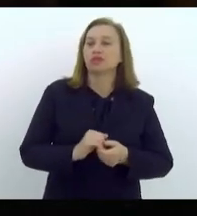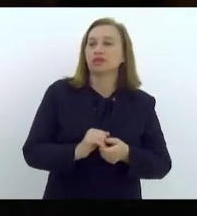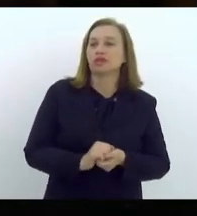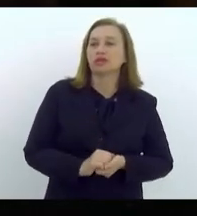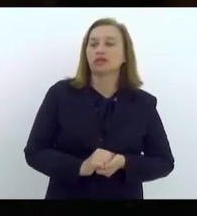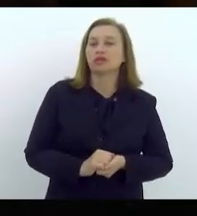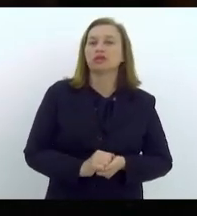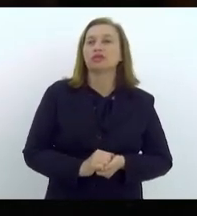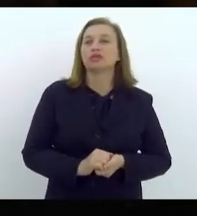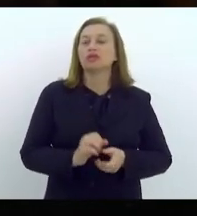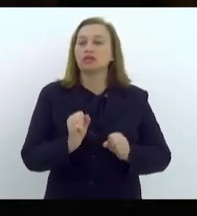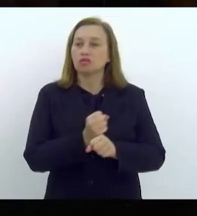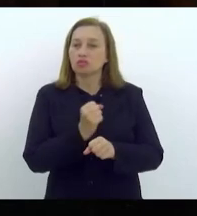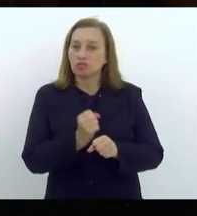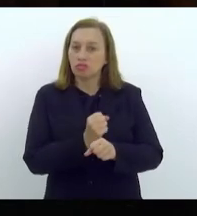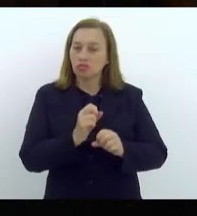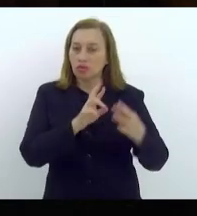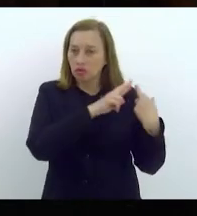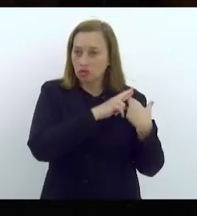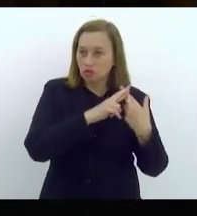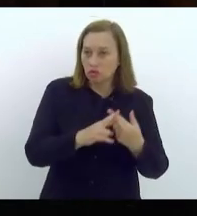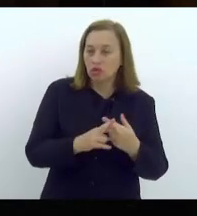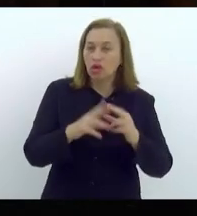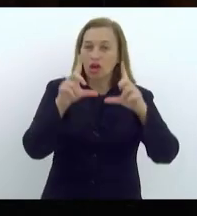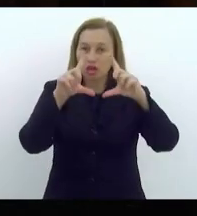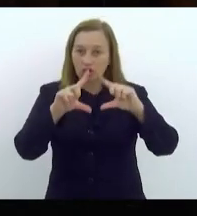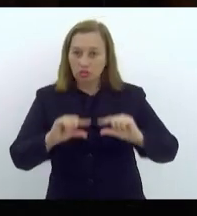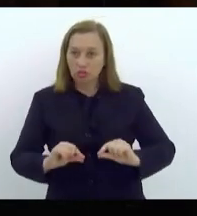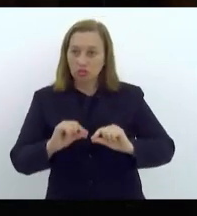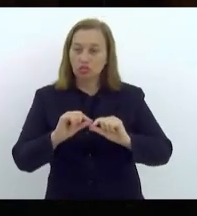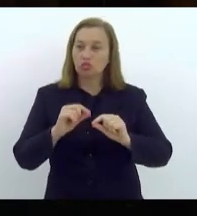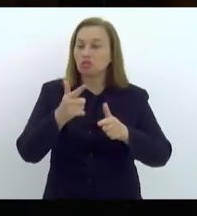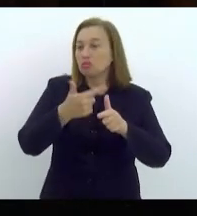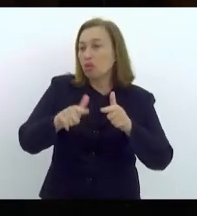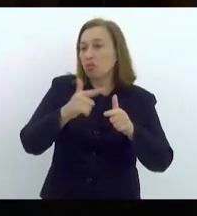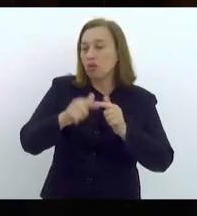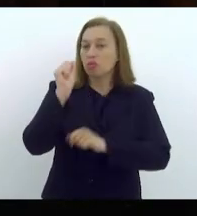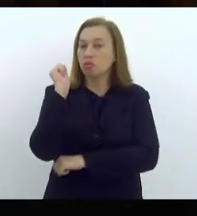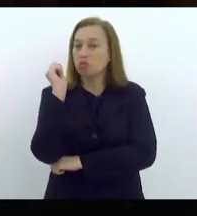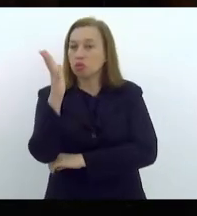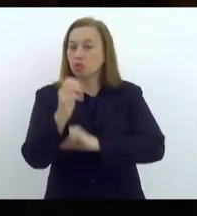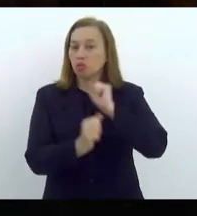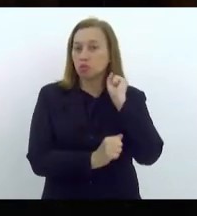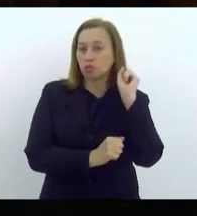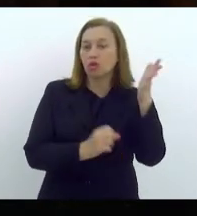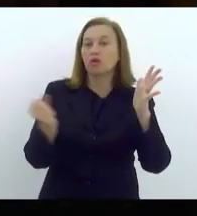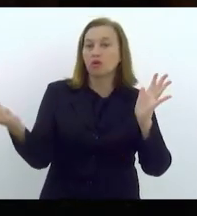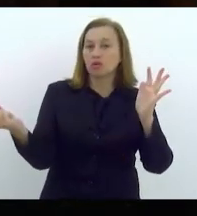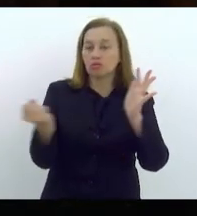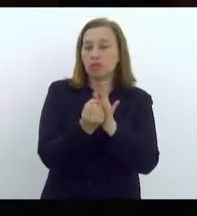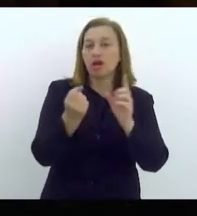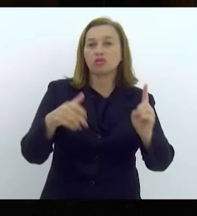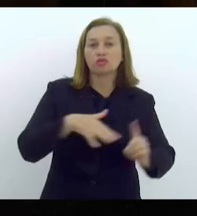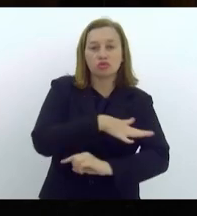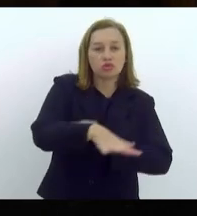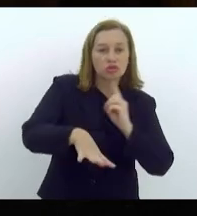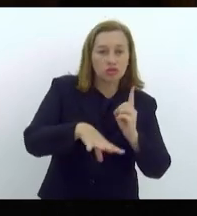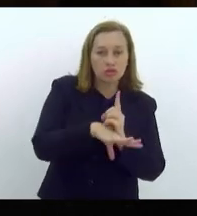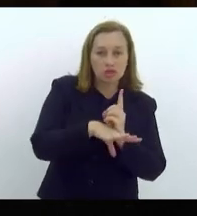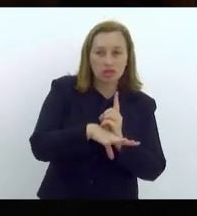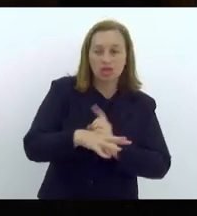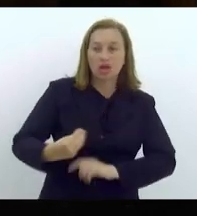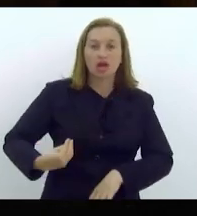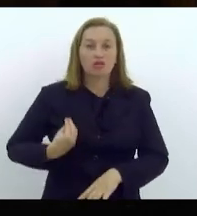responsabilidade, reduzindo o dano ambiental e reduzindo o impacto social, garantindo, então, a